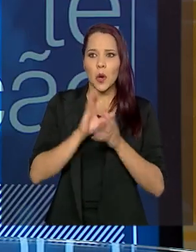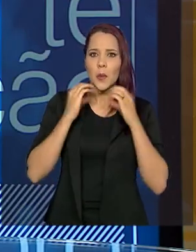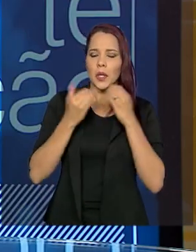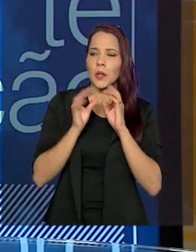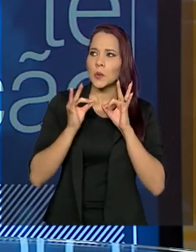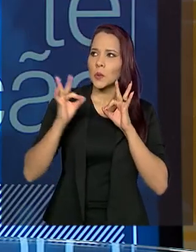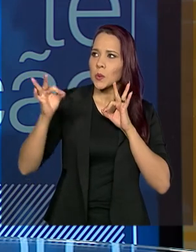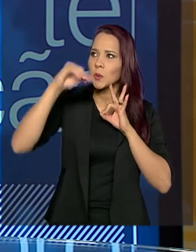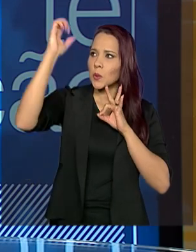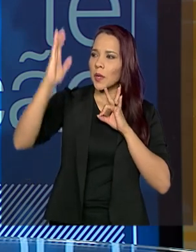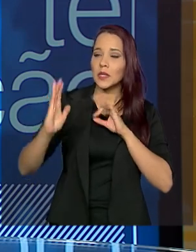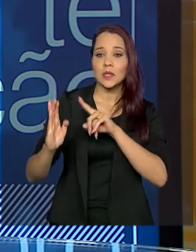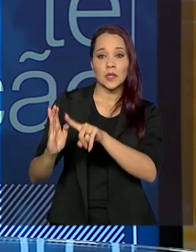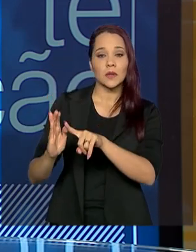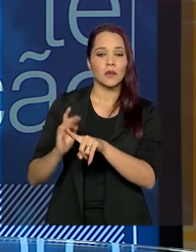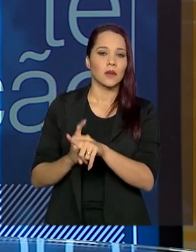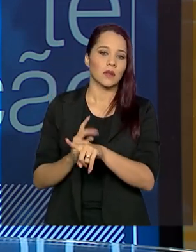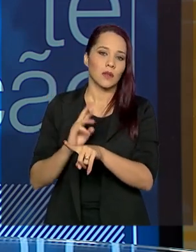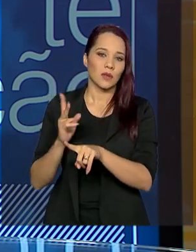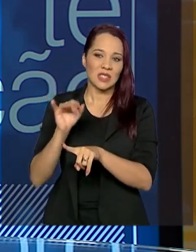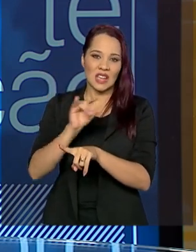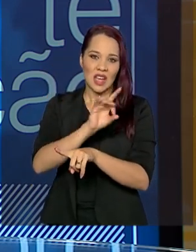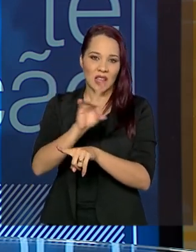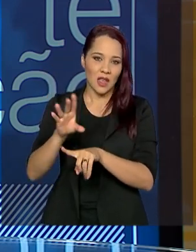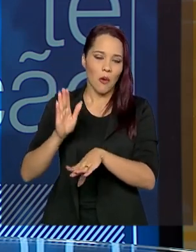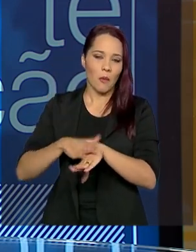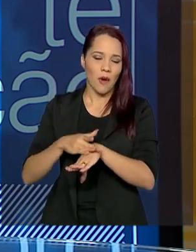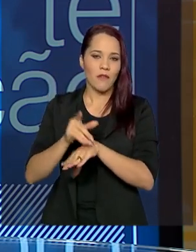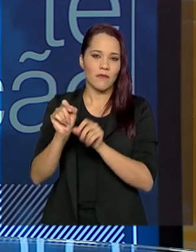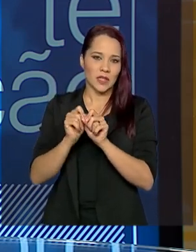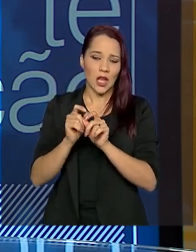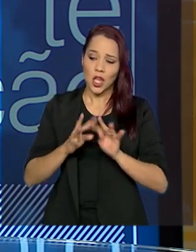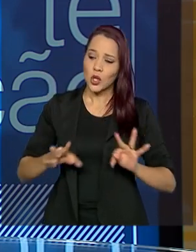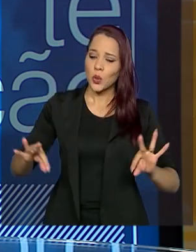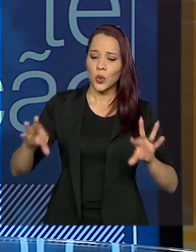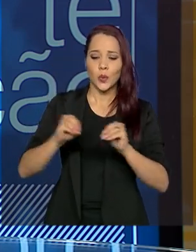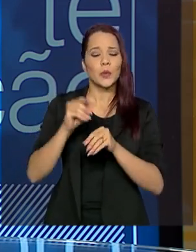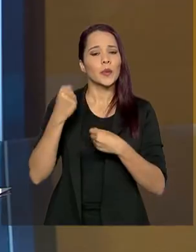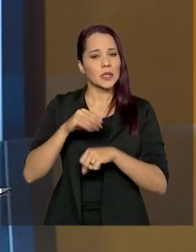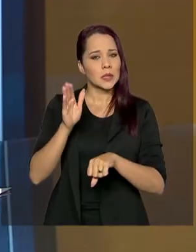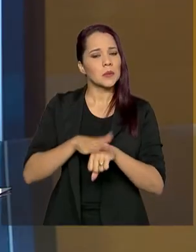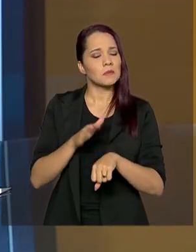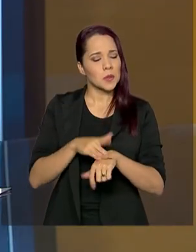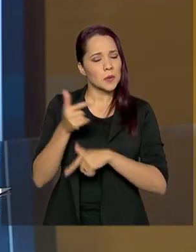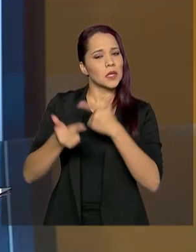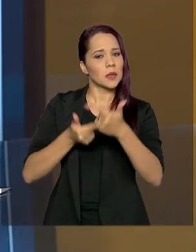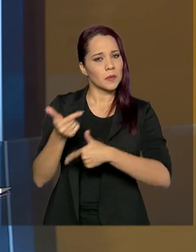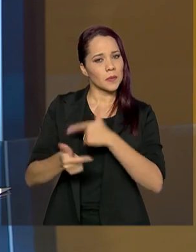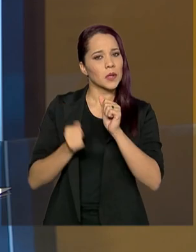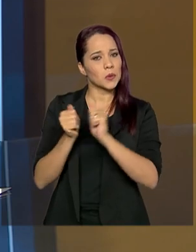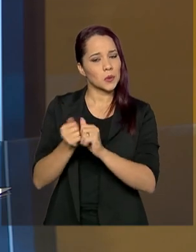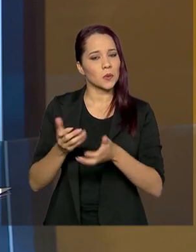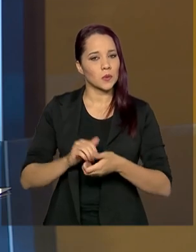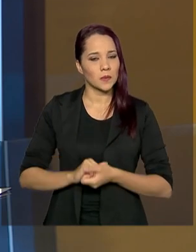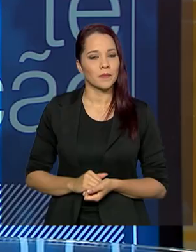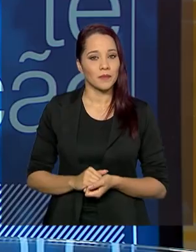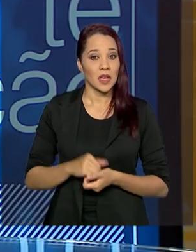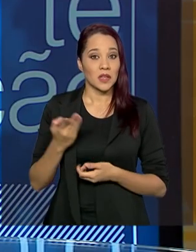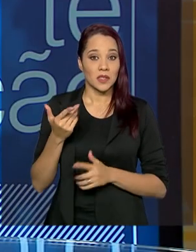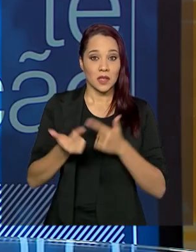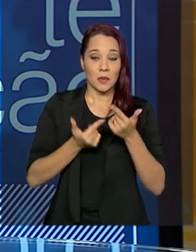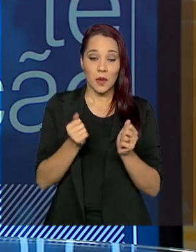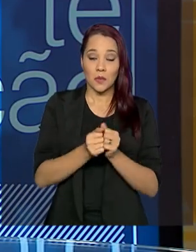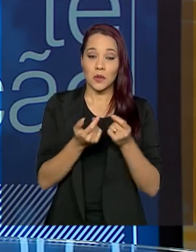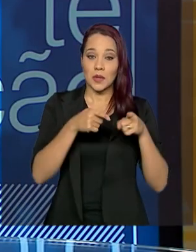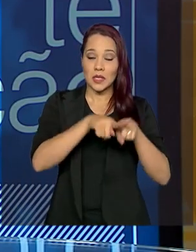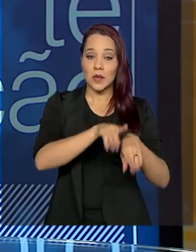Brasil. Não vai funcionar se cada um fizer a sua parte. Todos precisam fazer a sua parte. E a gente tem trabalhado muito em parceria